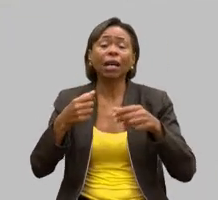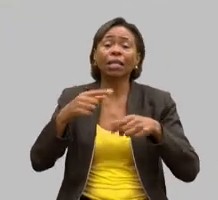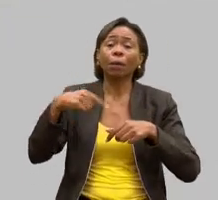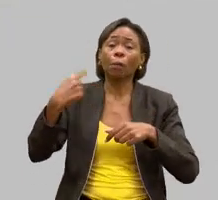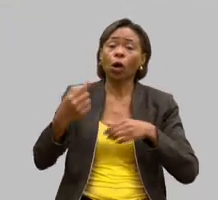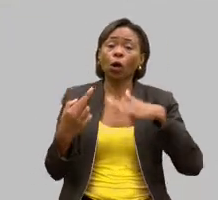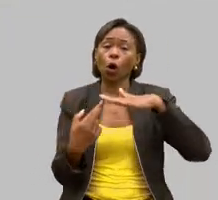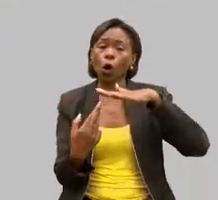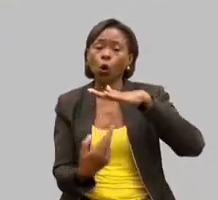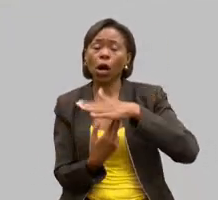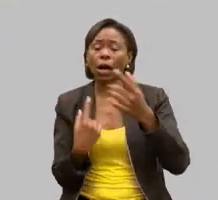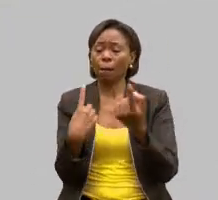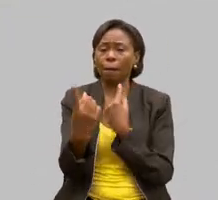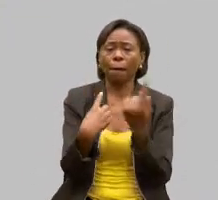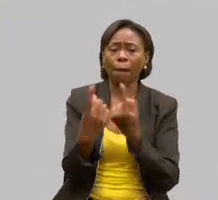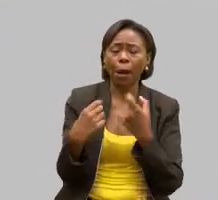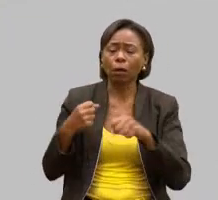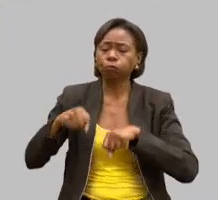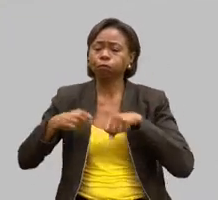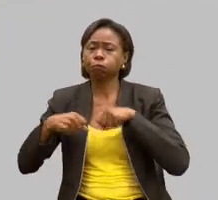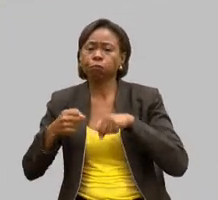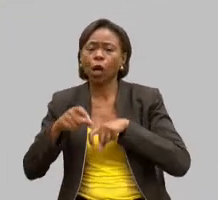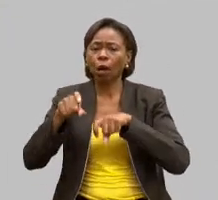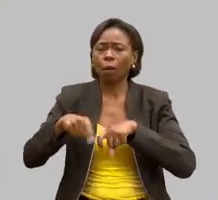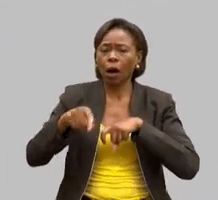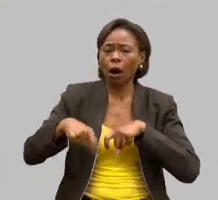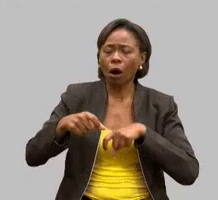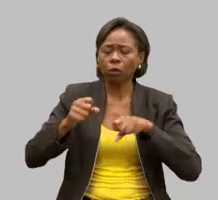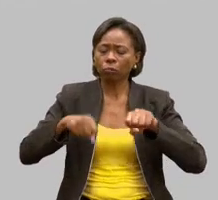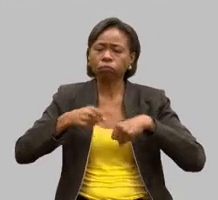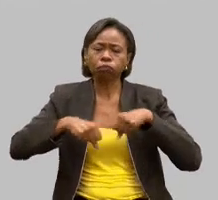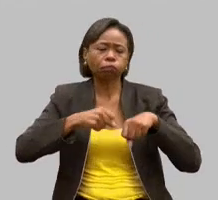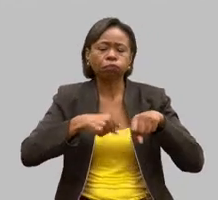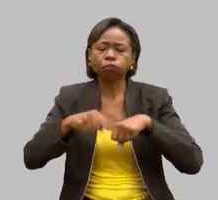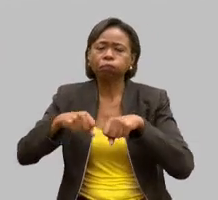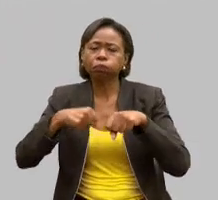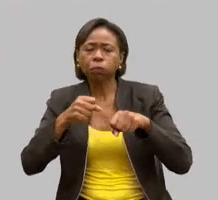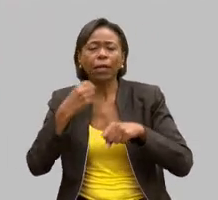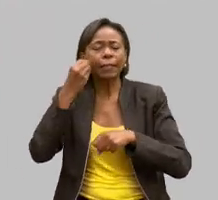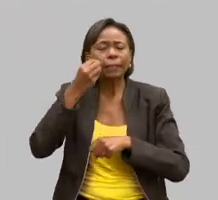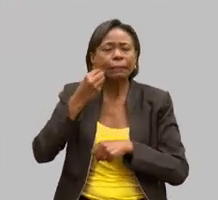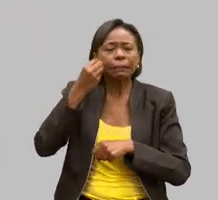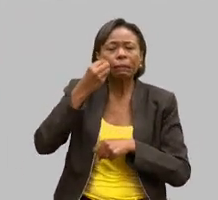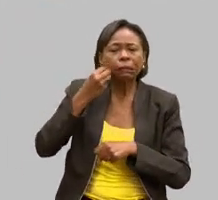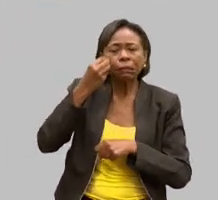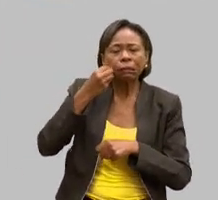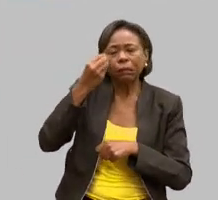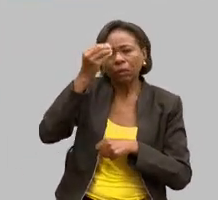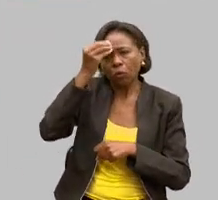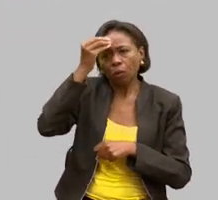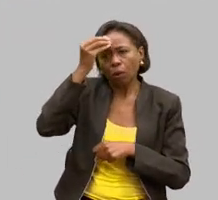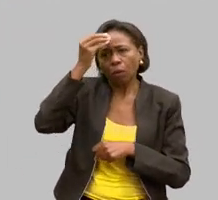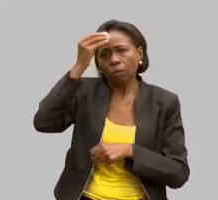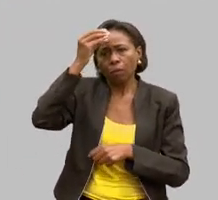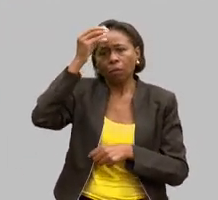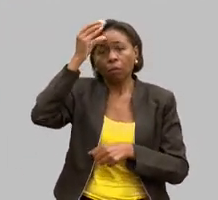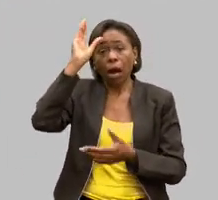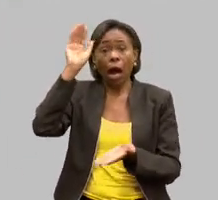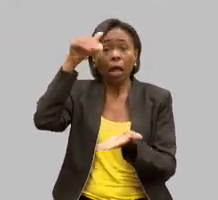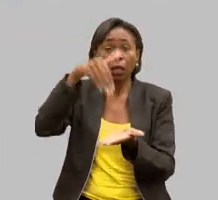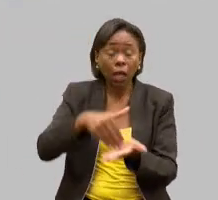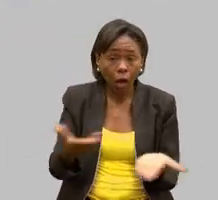para a rodovia, para as roças, e, assim, fui me dando a autonomia de chegar para ter um volante no carro.